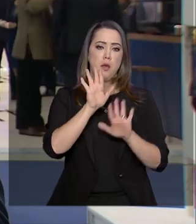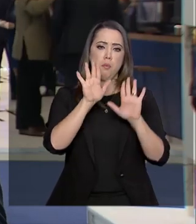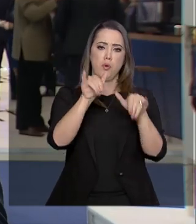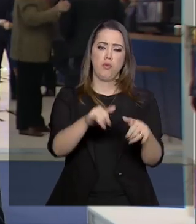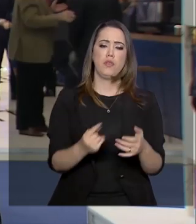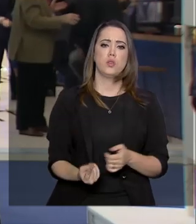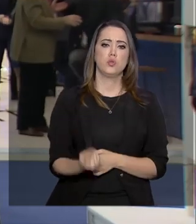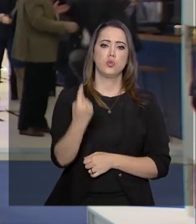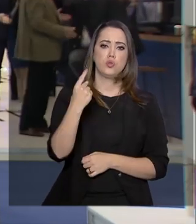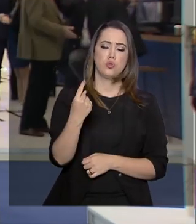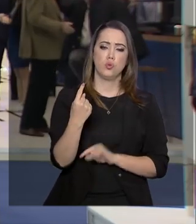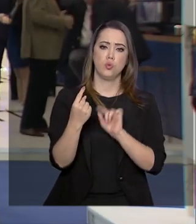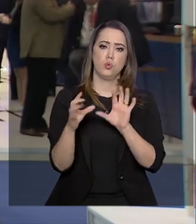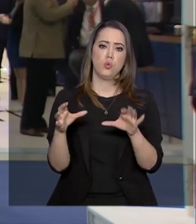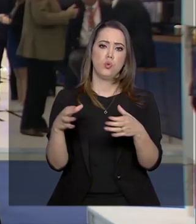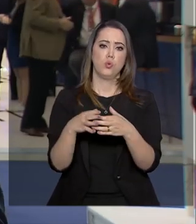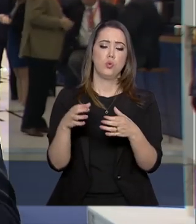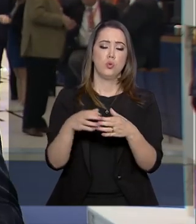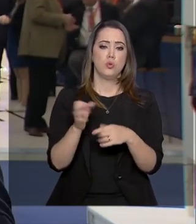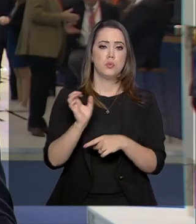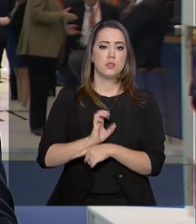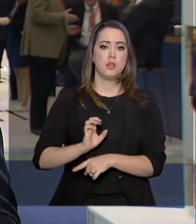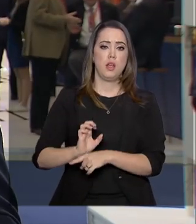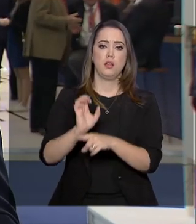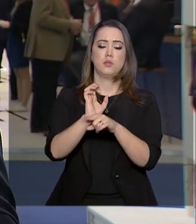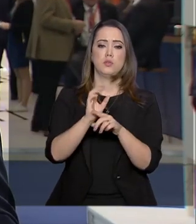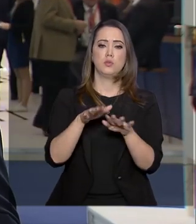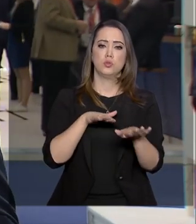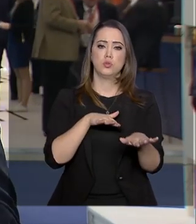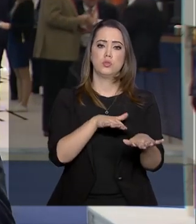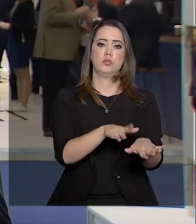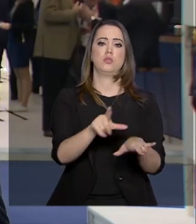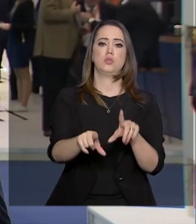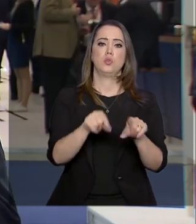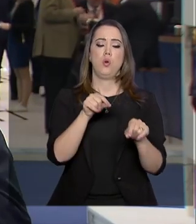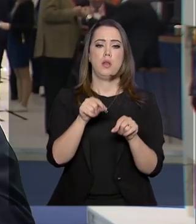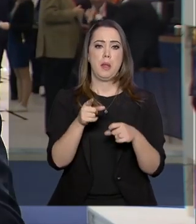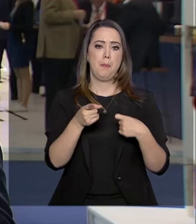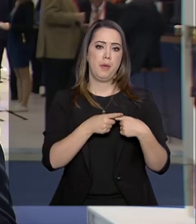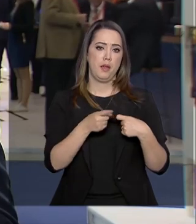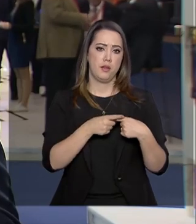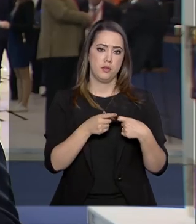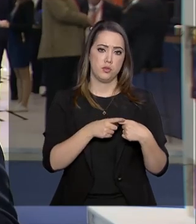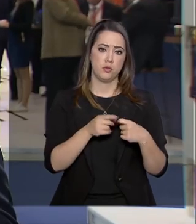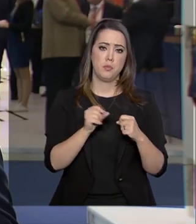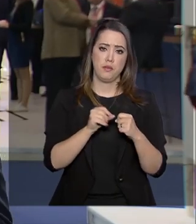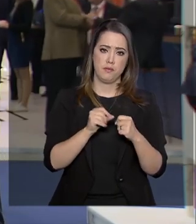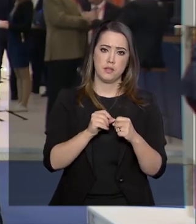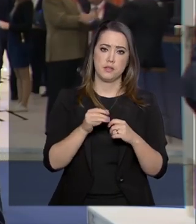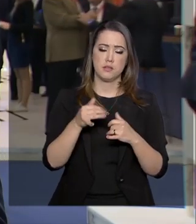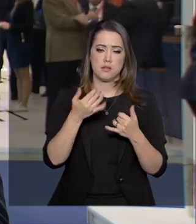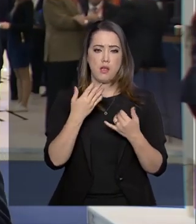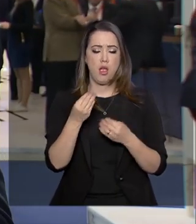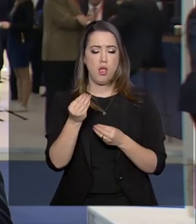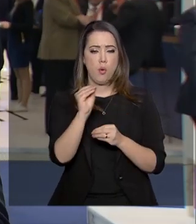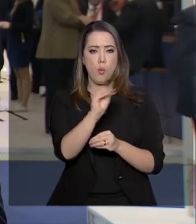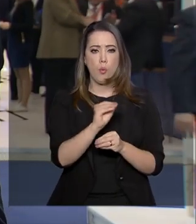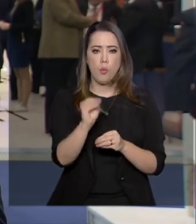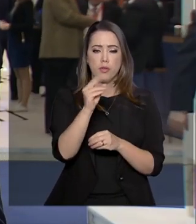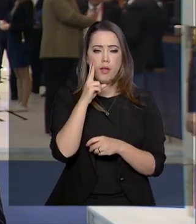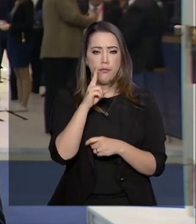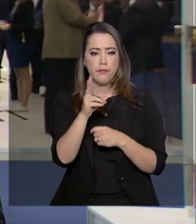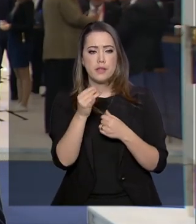exclusividade dos departamentos estaduais de trânsito em indicar médicos para a realização de exames de quem vai